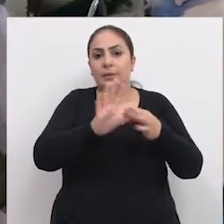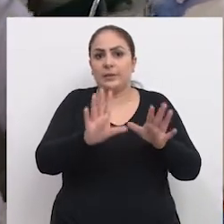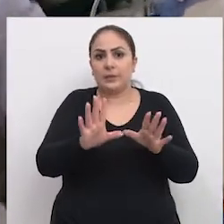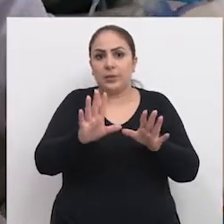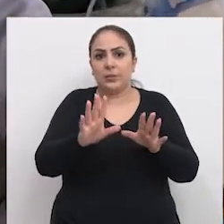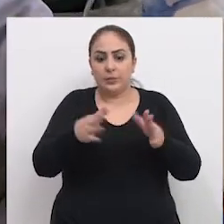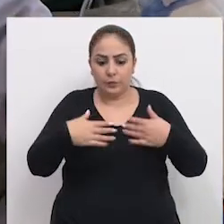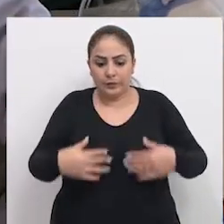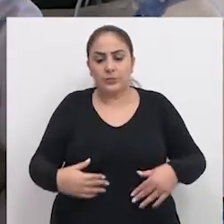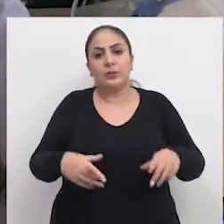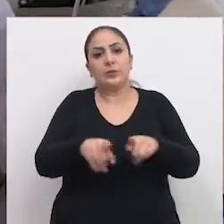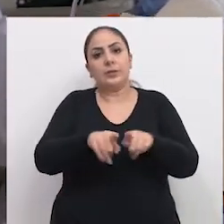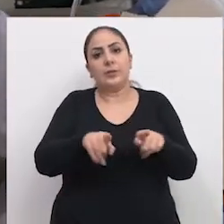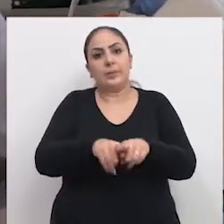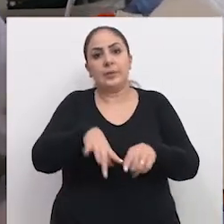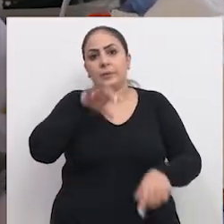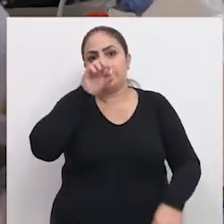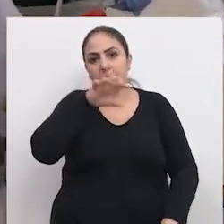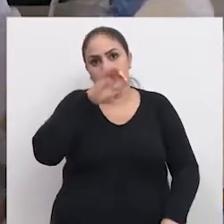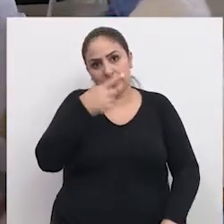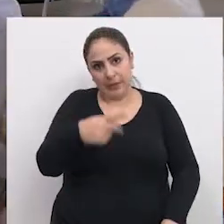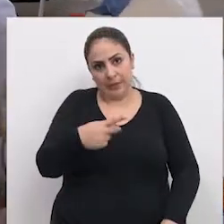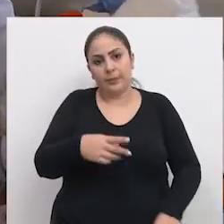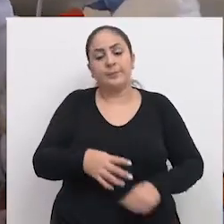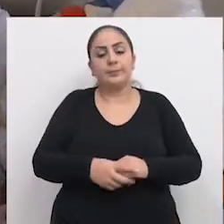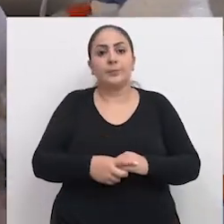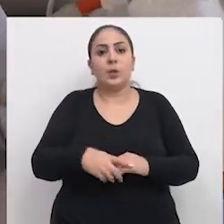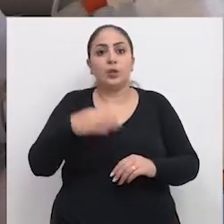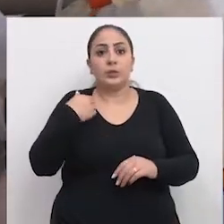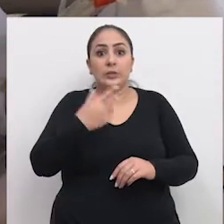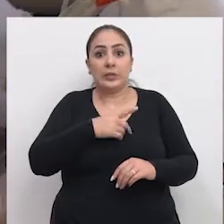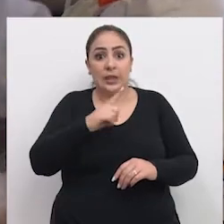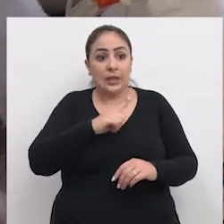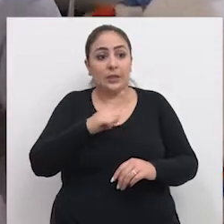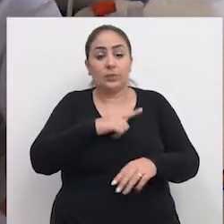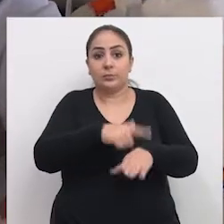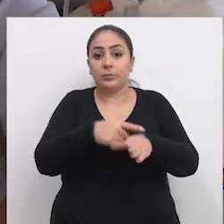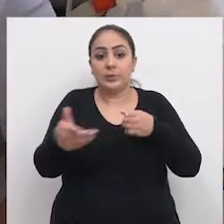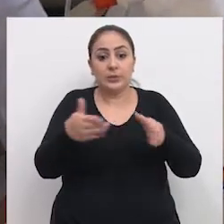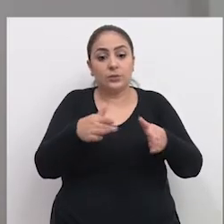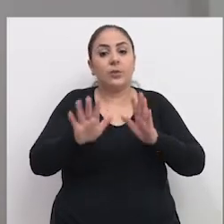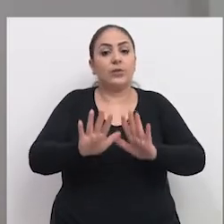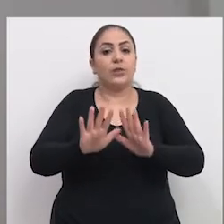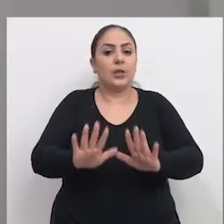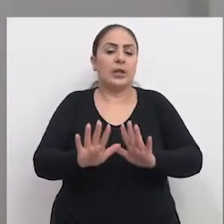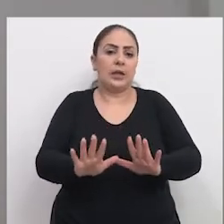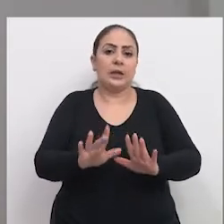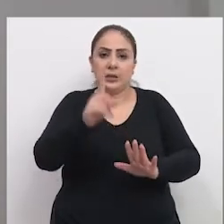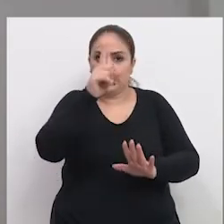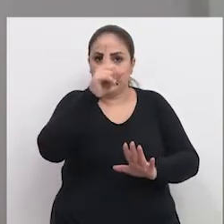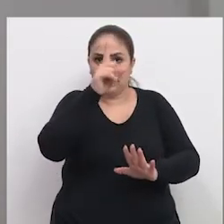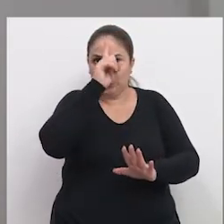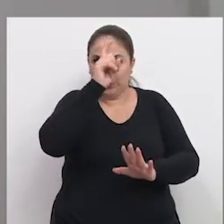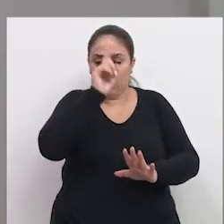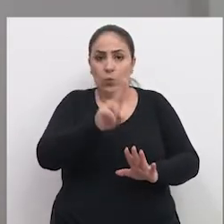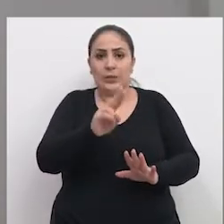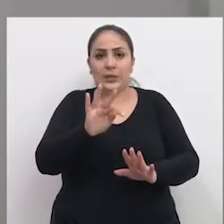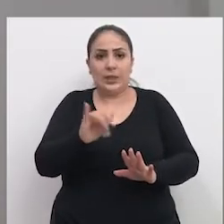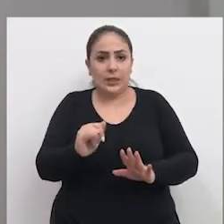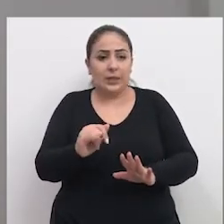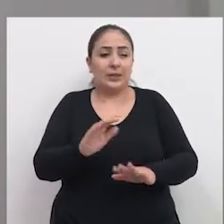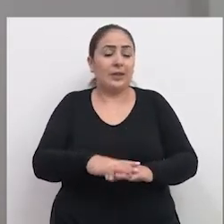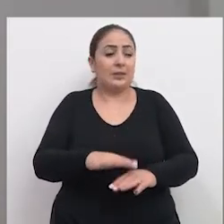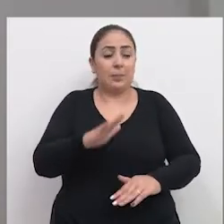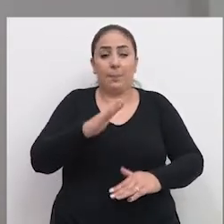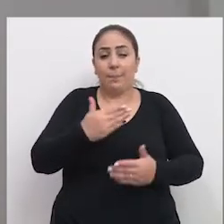Tanto físico quanto a parte respiratória dele, né? Eles têm uma internação prolongada na UTI. desestabilizam